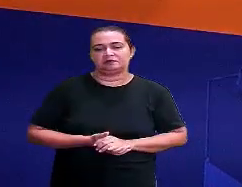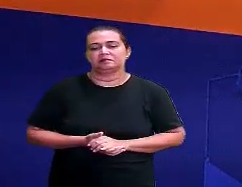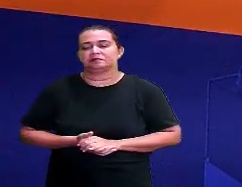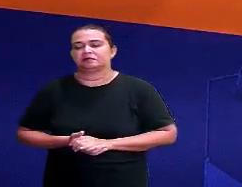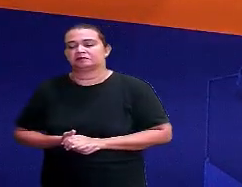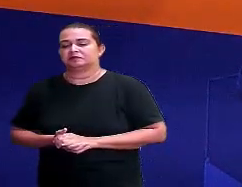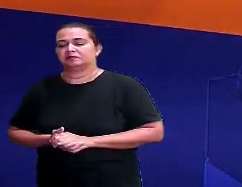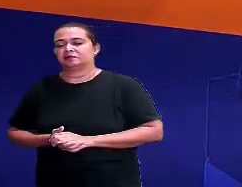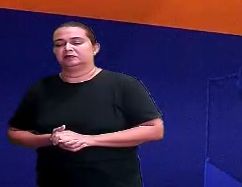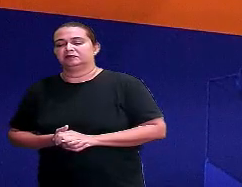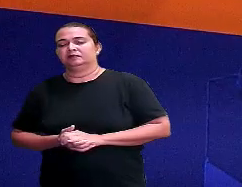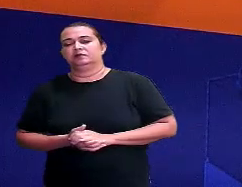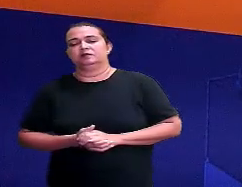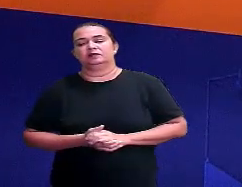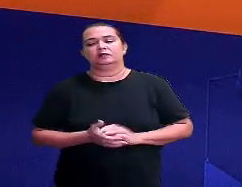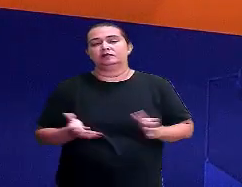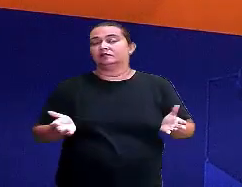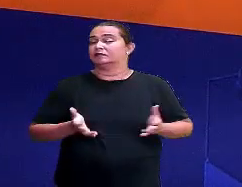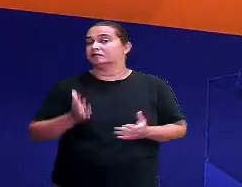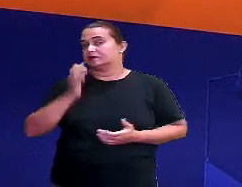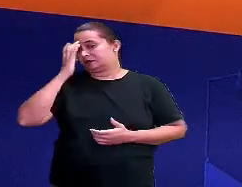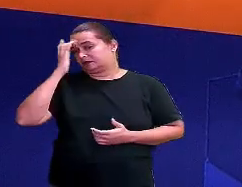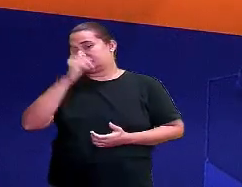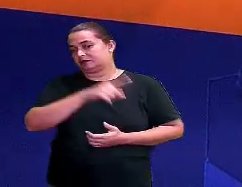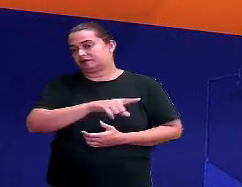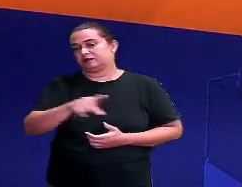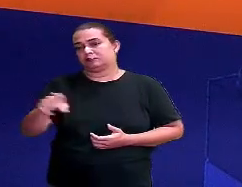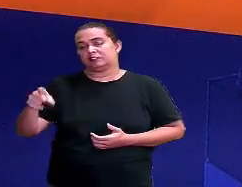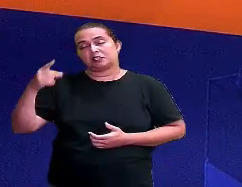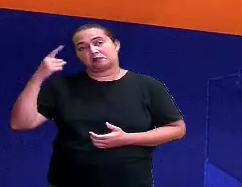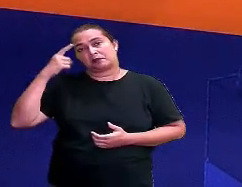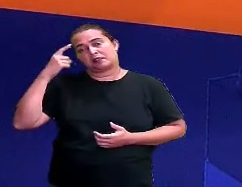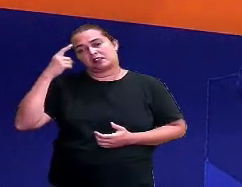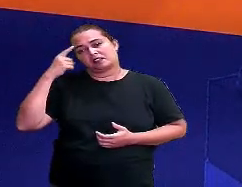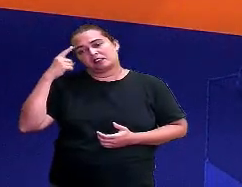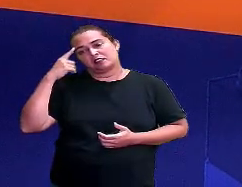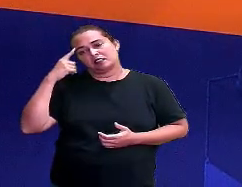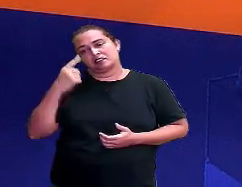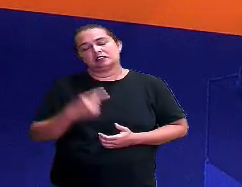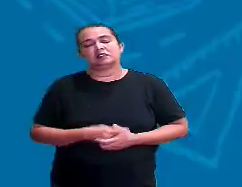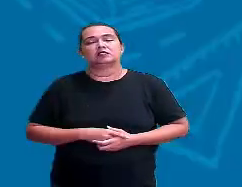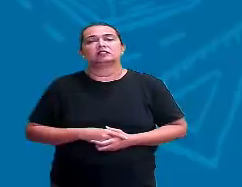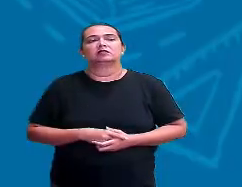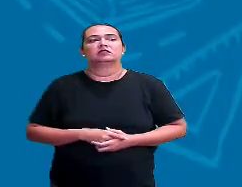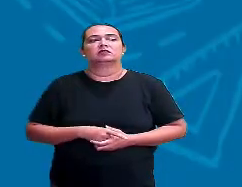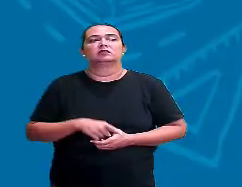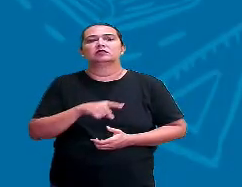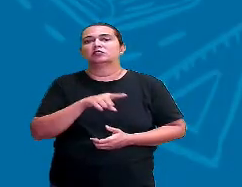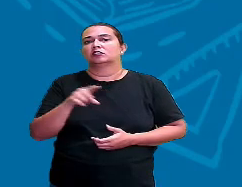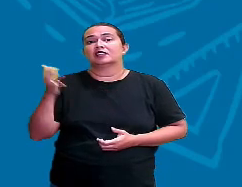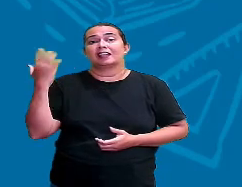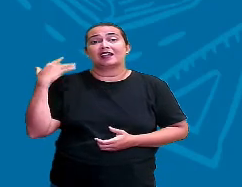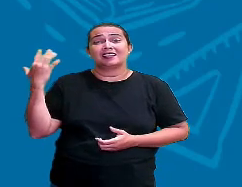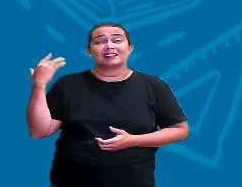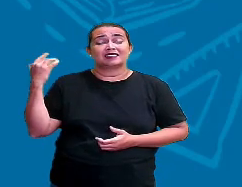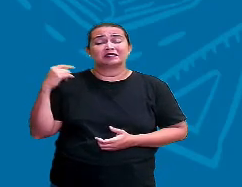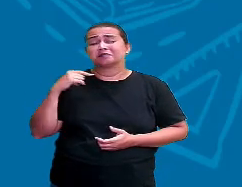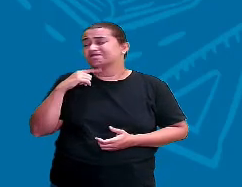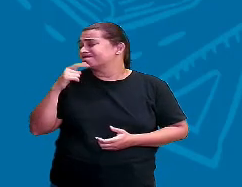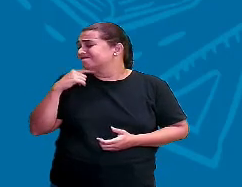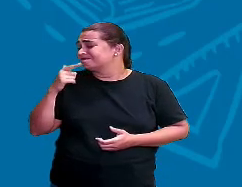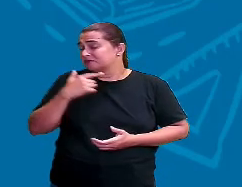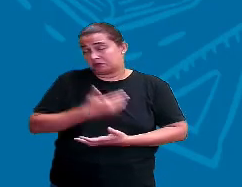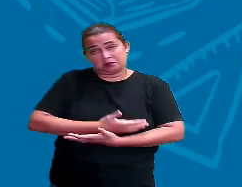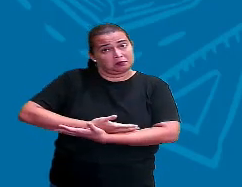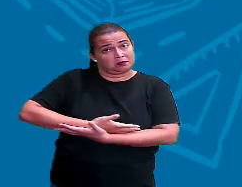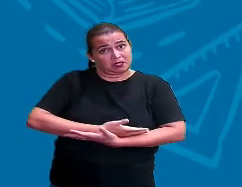Agora, ser mais fácil a atividade. Eu quero que você pense quais são as coisas que você não conseguia fazer quando